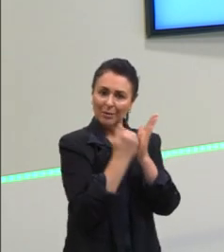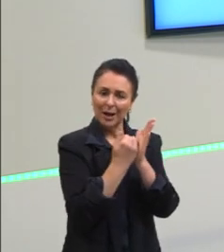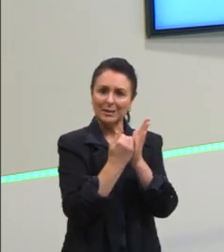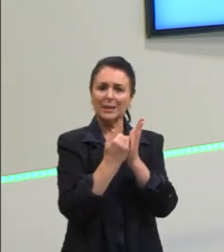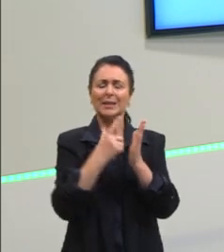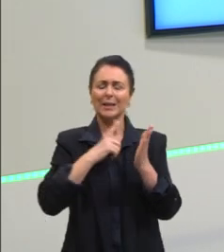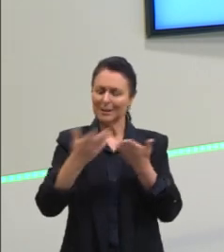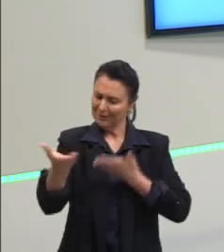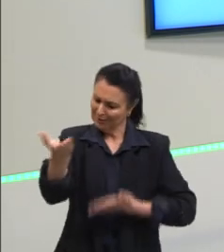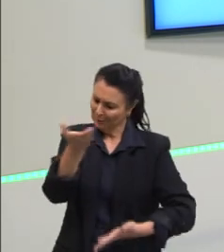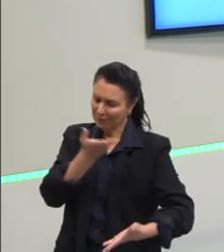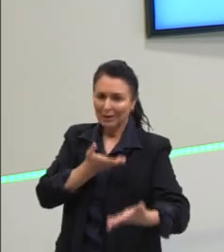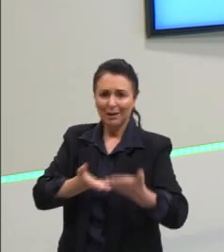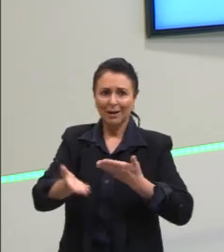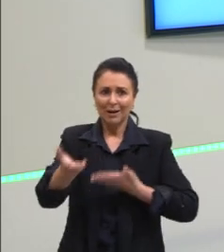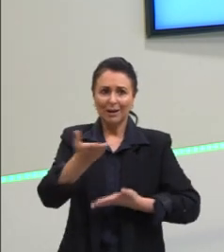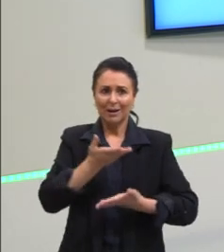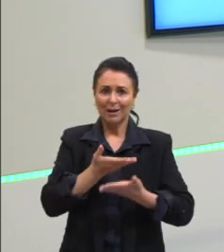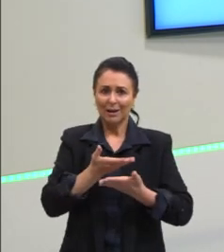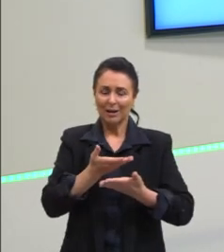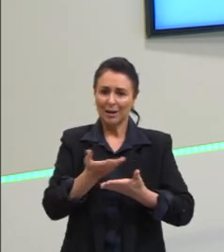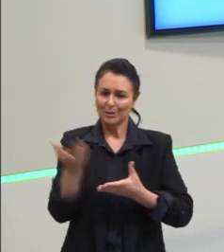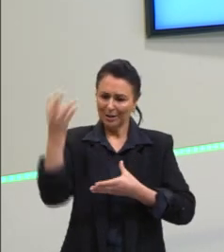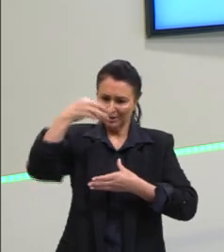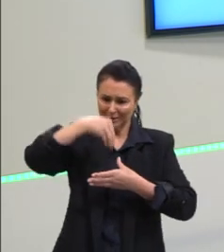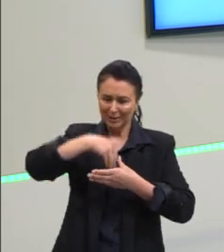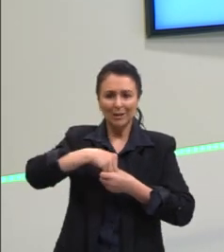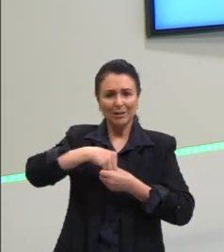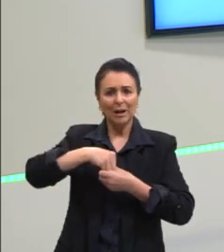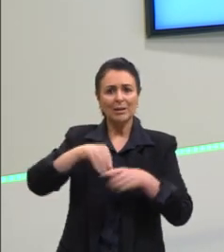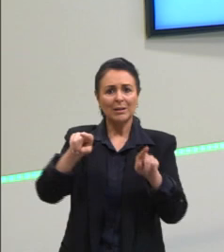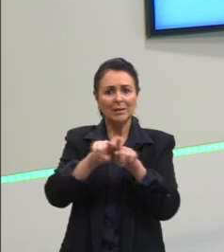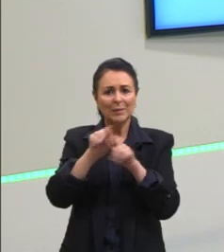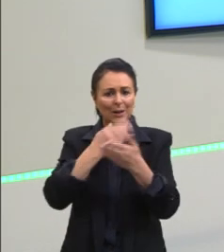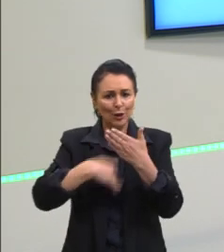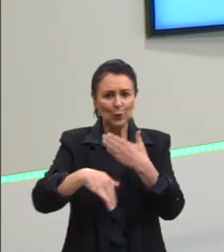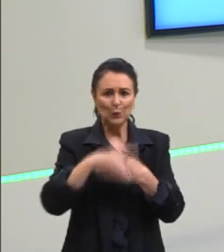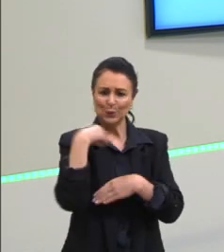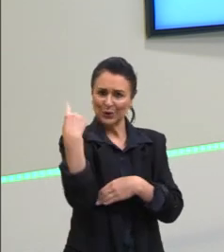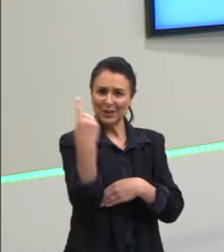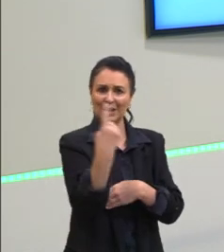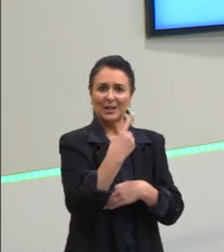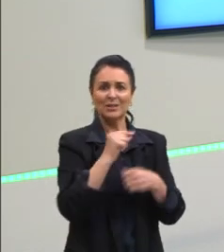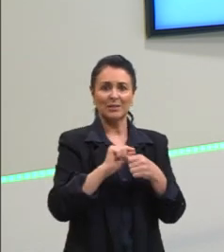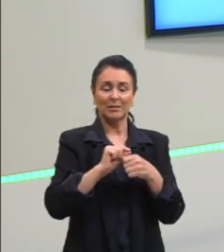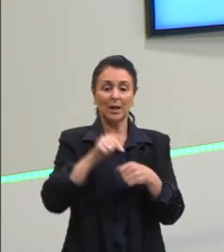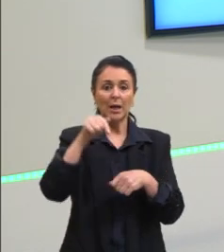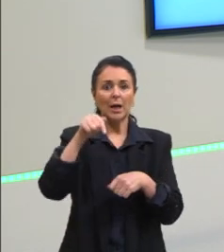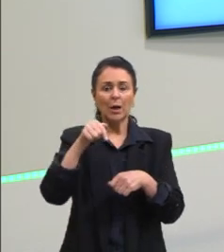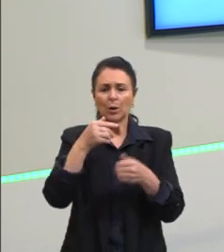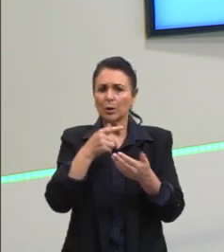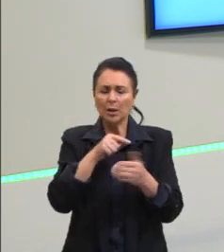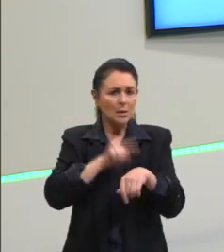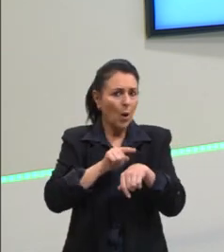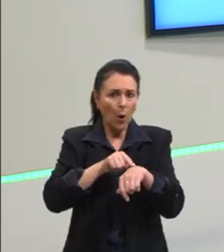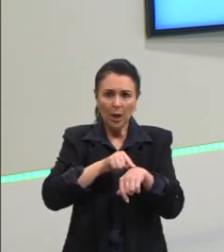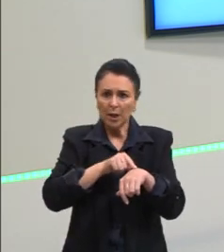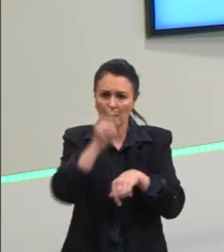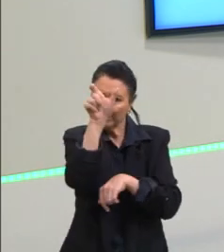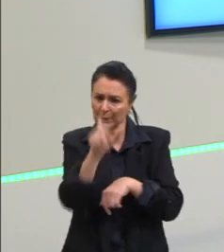relacionada, desculpa, e intrinsecamente vinculada a tudo que a gente faz, desde o momento que a gente nasce até